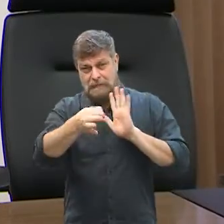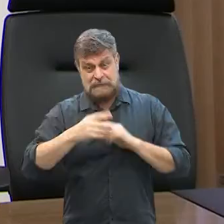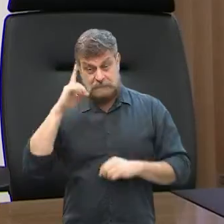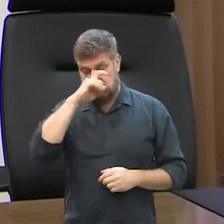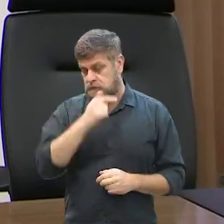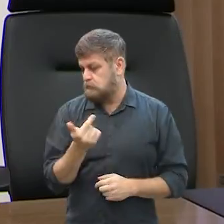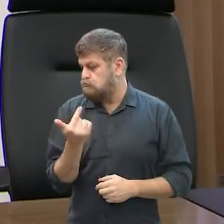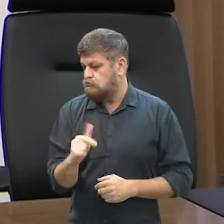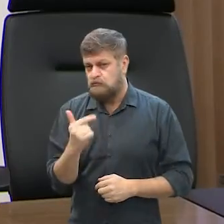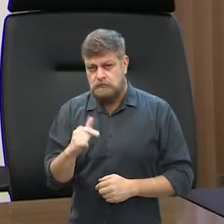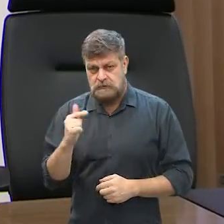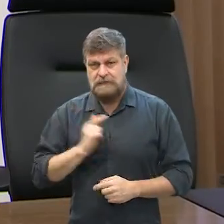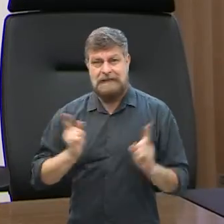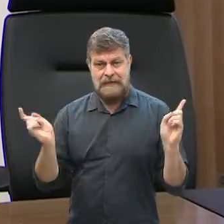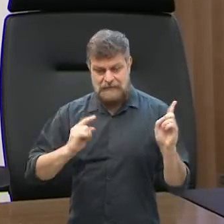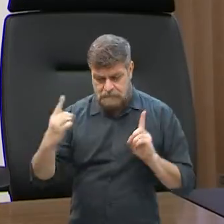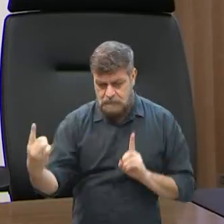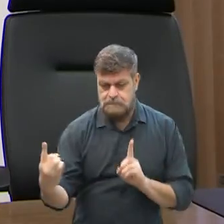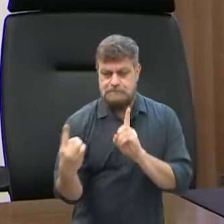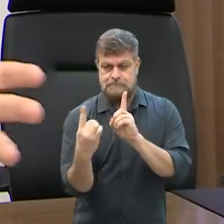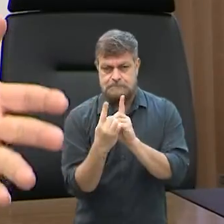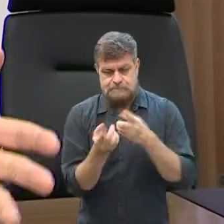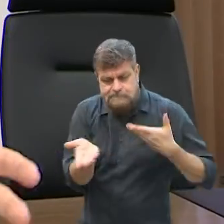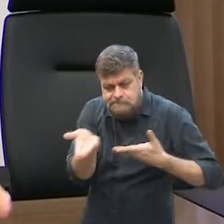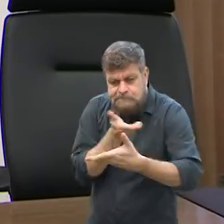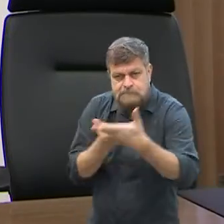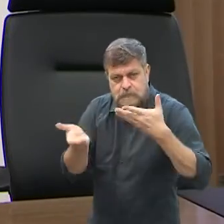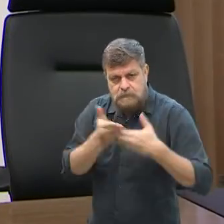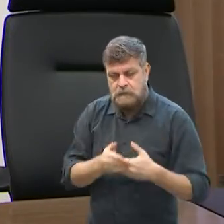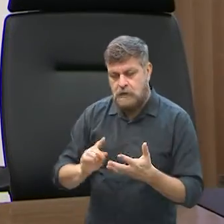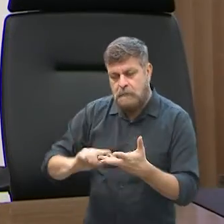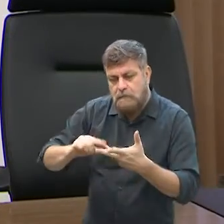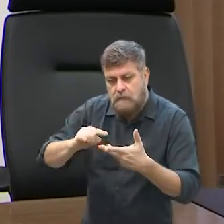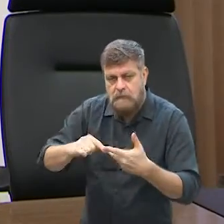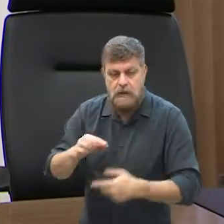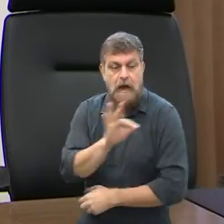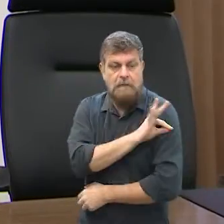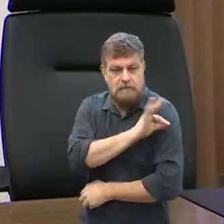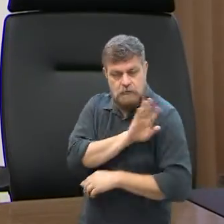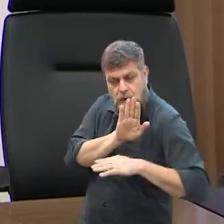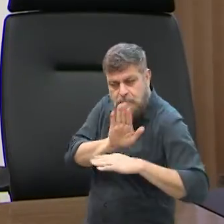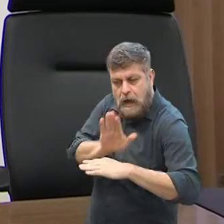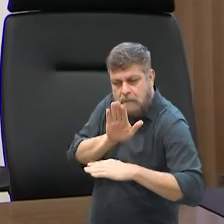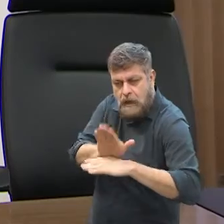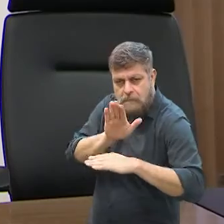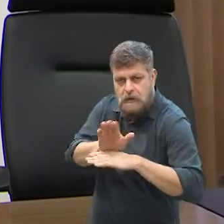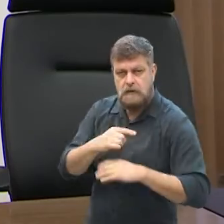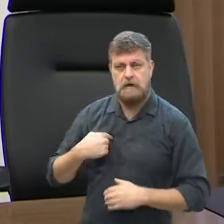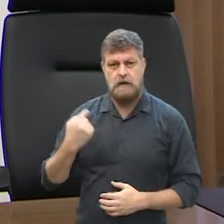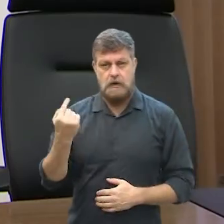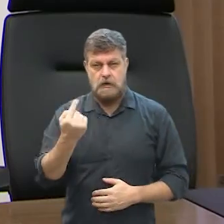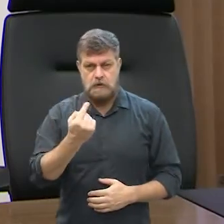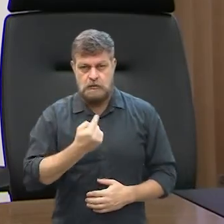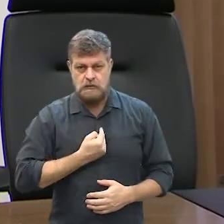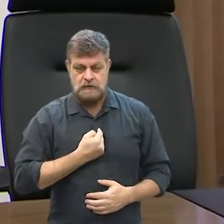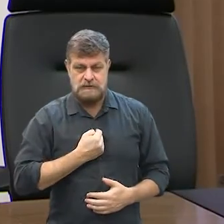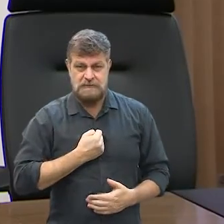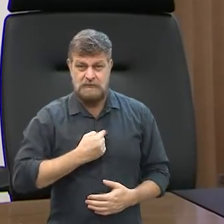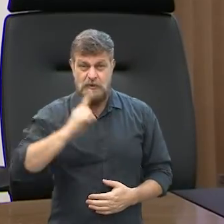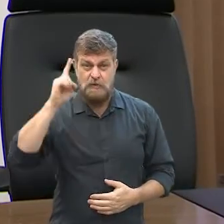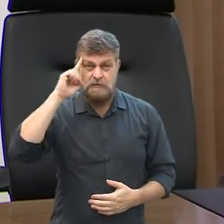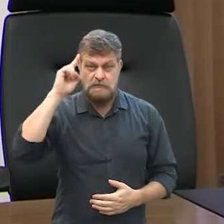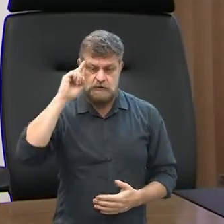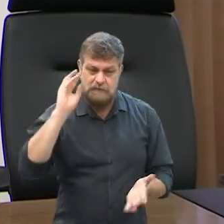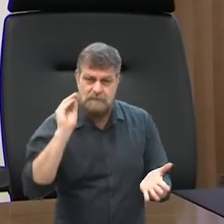dificuldade no atendimento do Poder Executivo nas reivindicações que eles nos colocaram. Então, nós estamos agendando uma